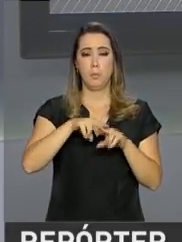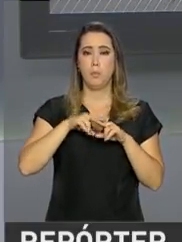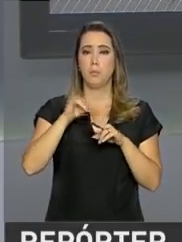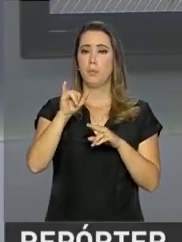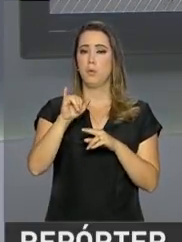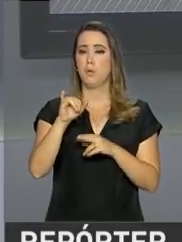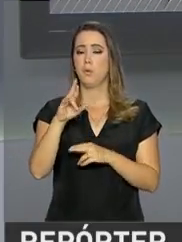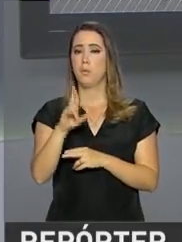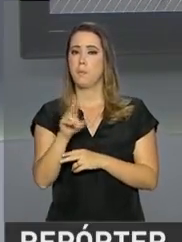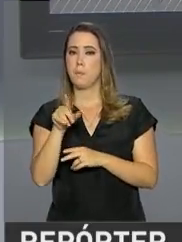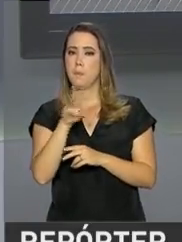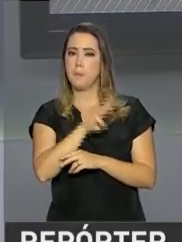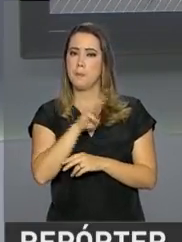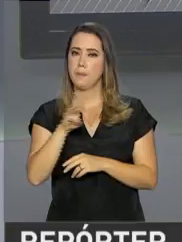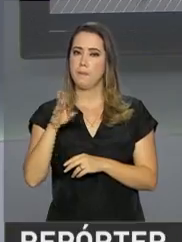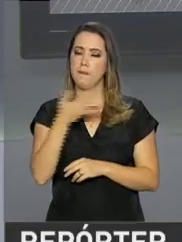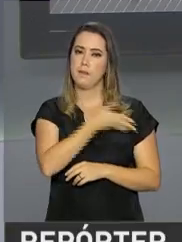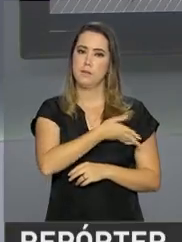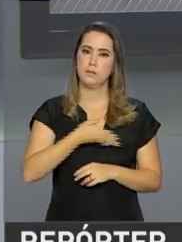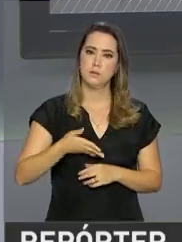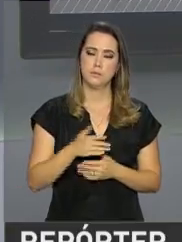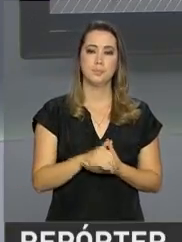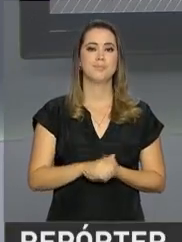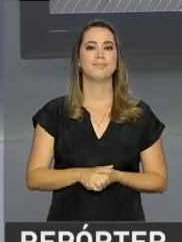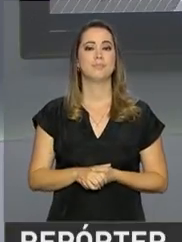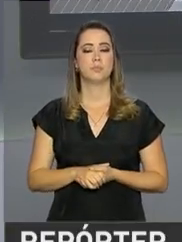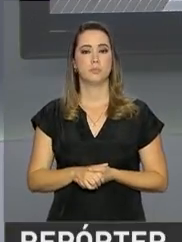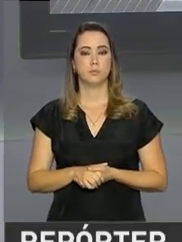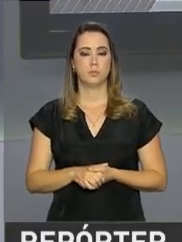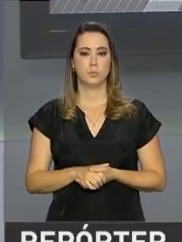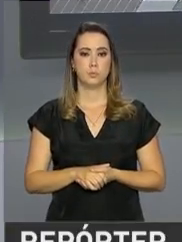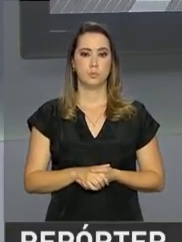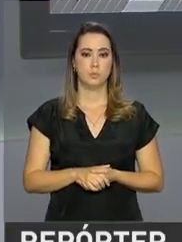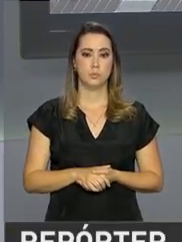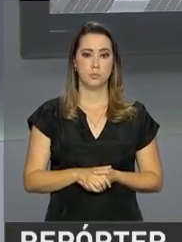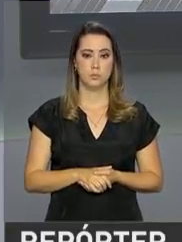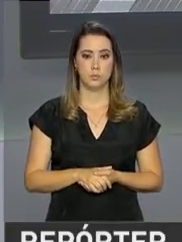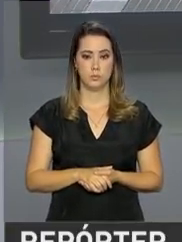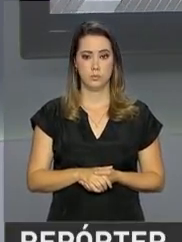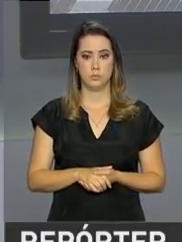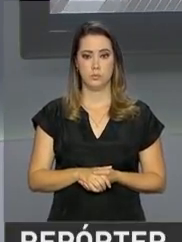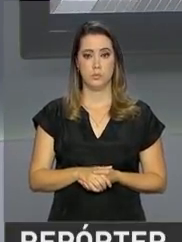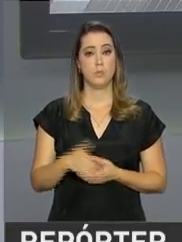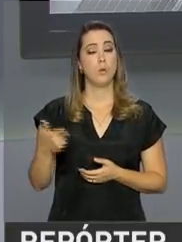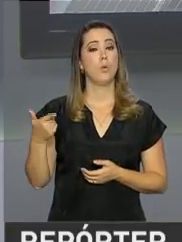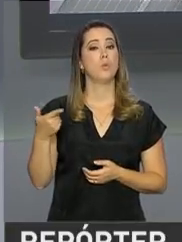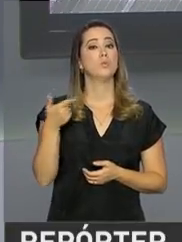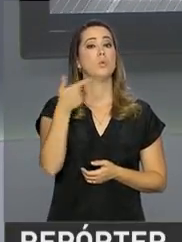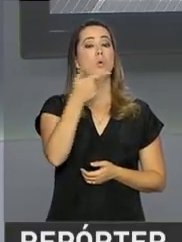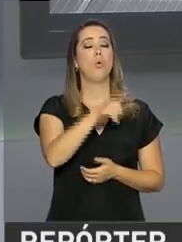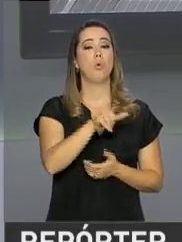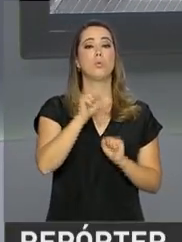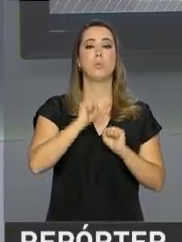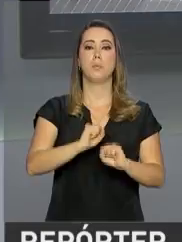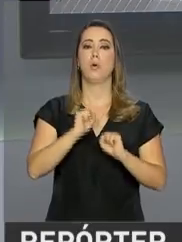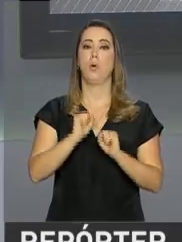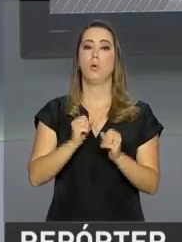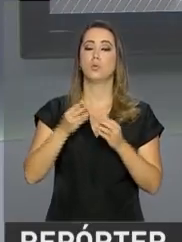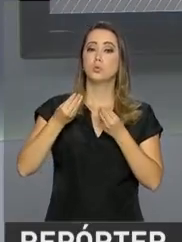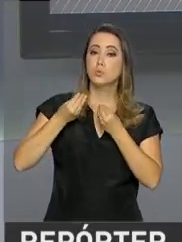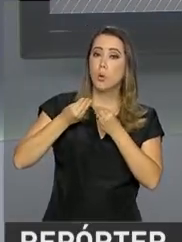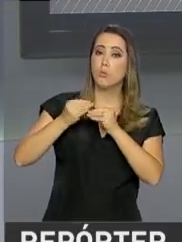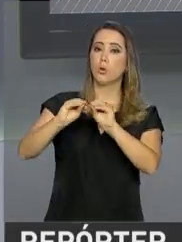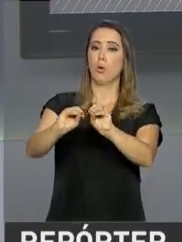renda, disponível no site da Receita. Esse endereço é aqui, receita.fazenda.gov.br. Outra forma de enviar as